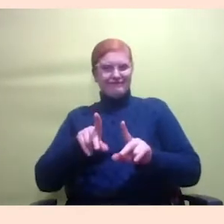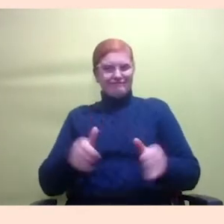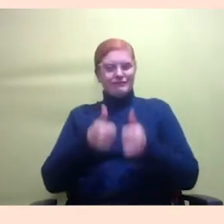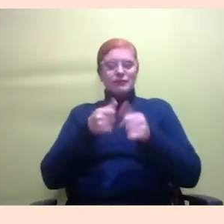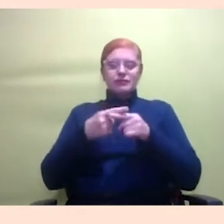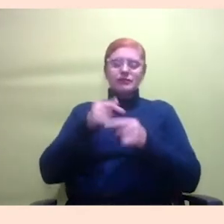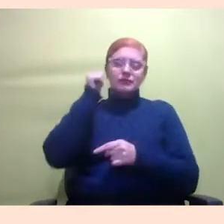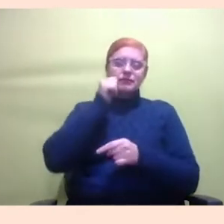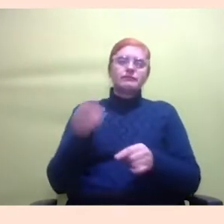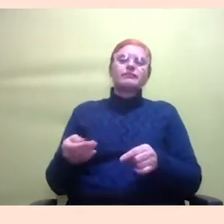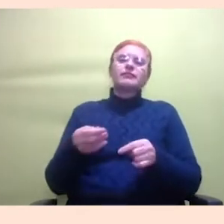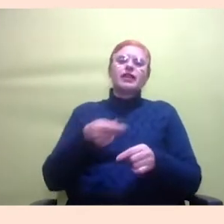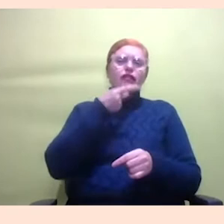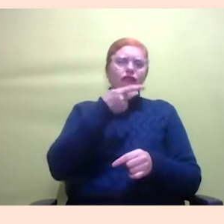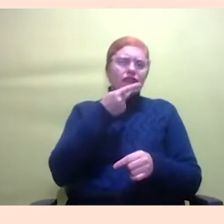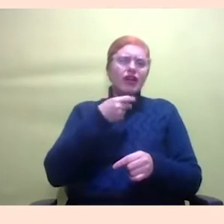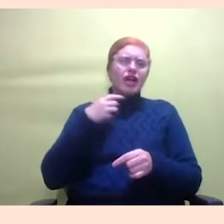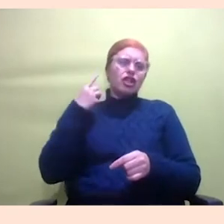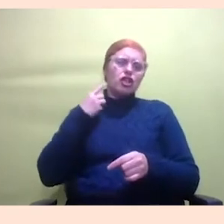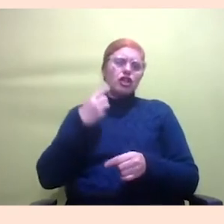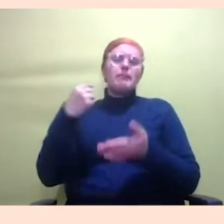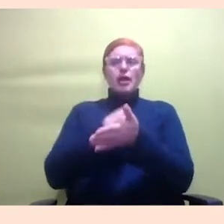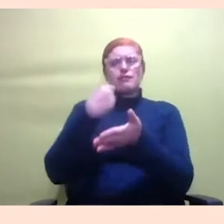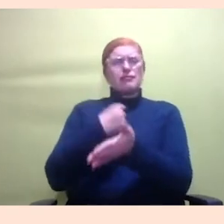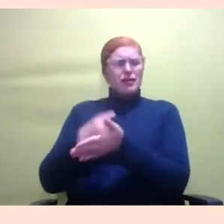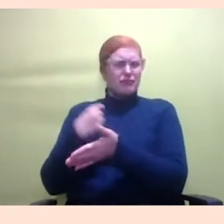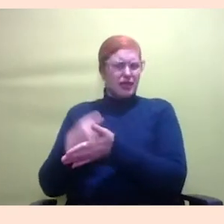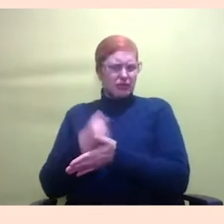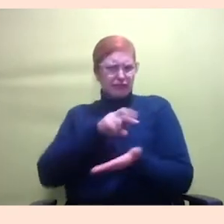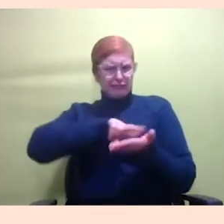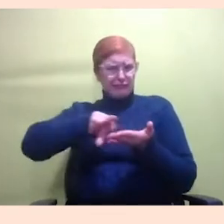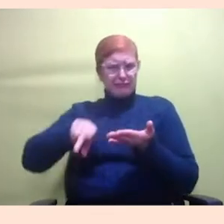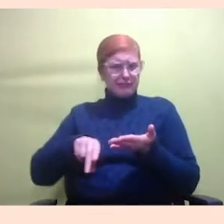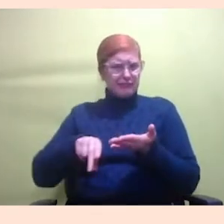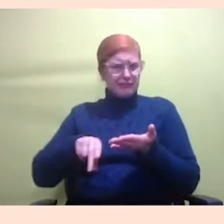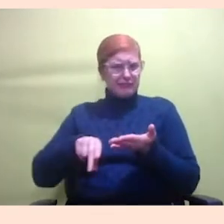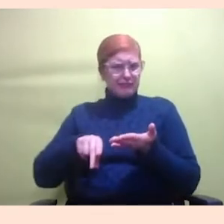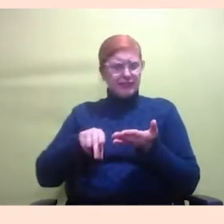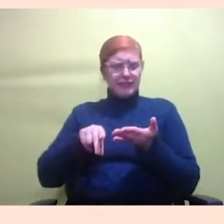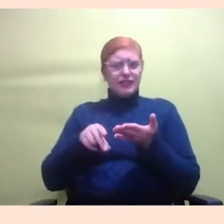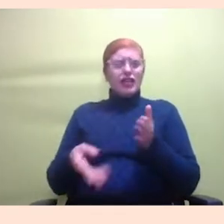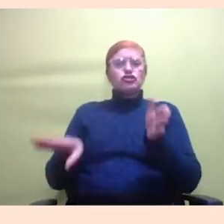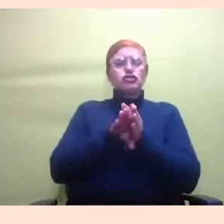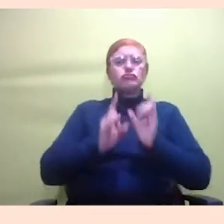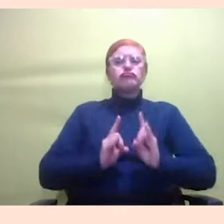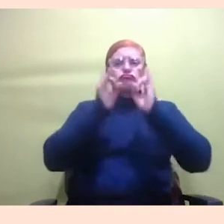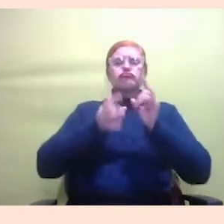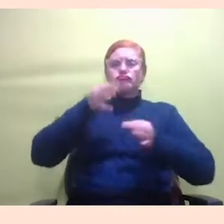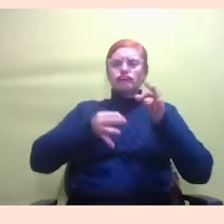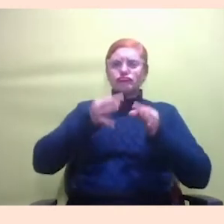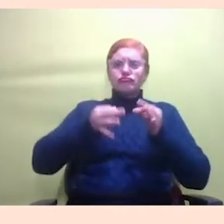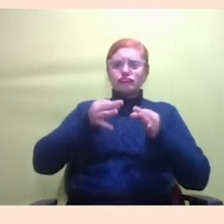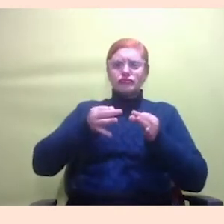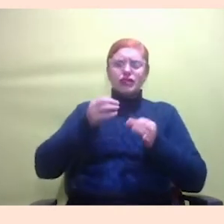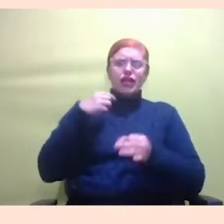assim, então, a advogada me perguntou isso, a advogada fez não sei o quê, na hora que eu cheguei na audiência, a advogada não sabia como se posicionar. Então, a gente começou a perceber